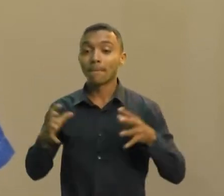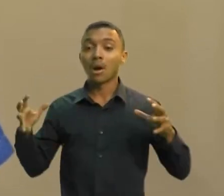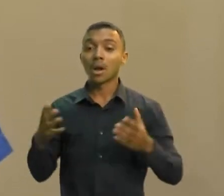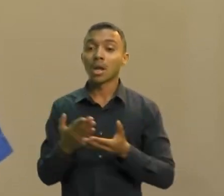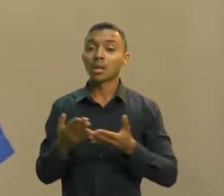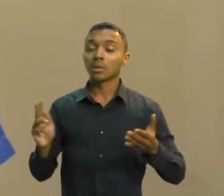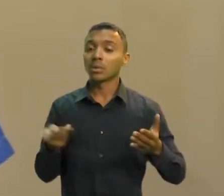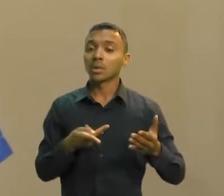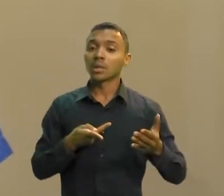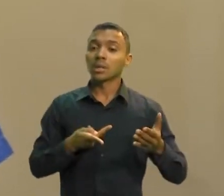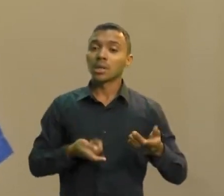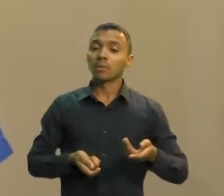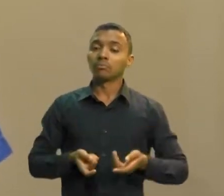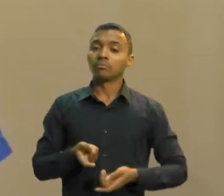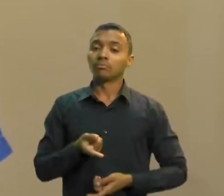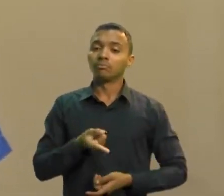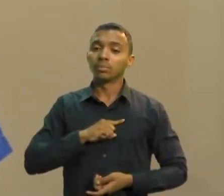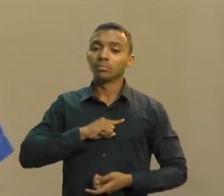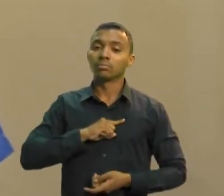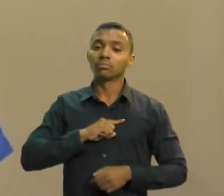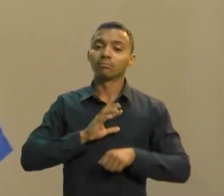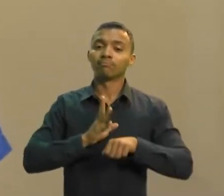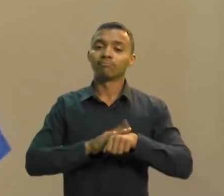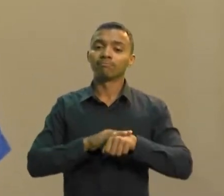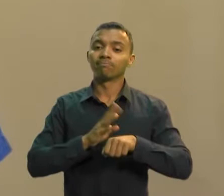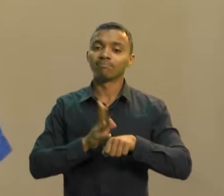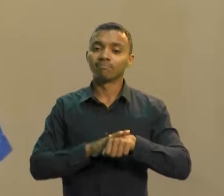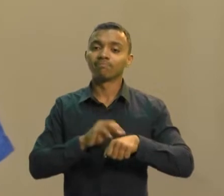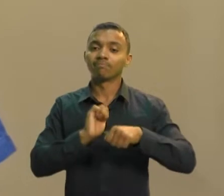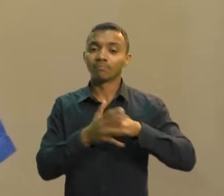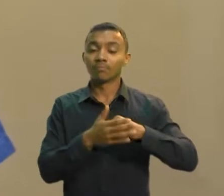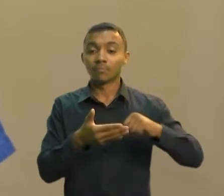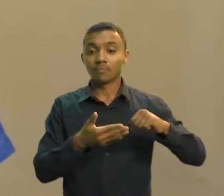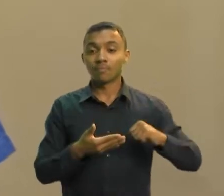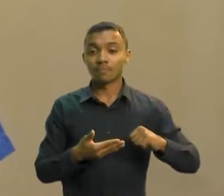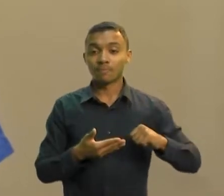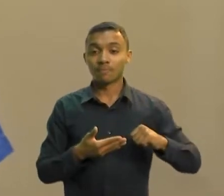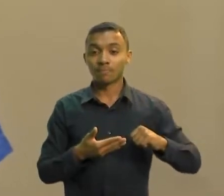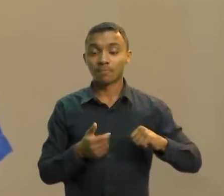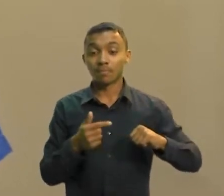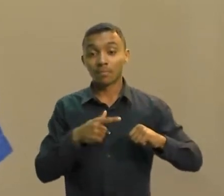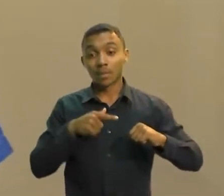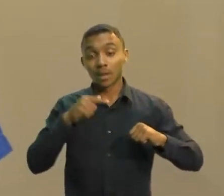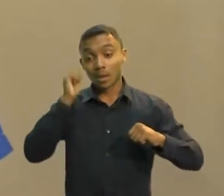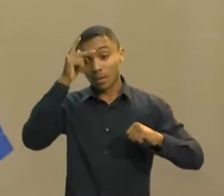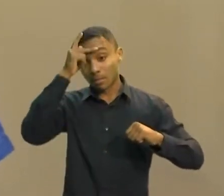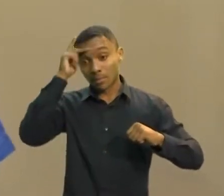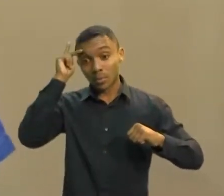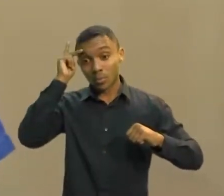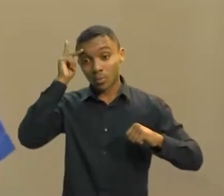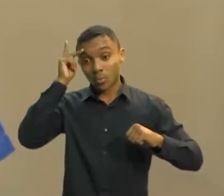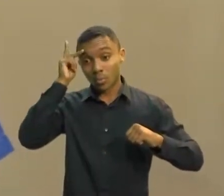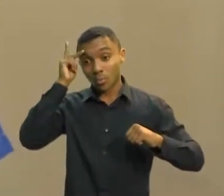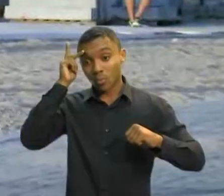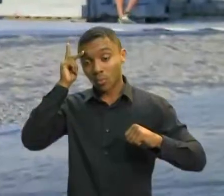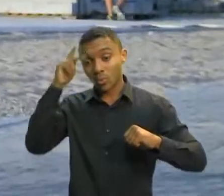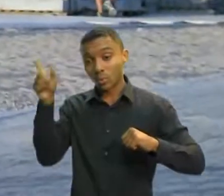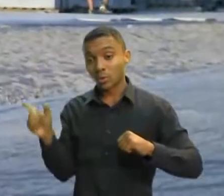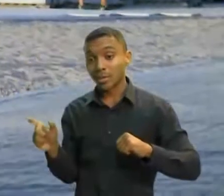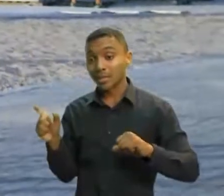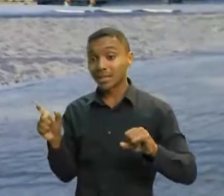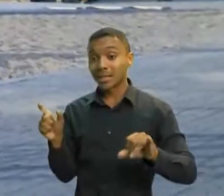adoecendo pela Covid-19, principalmente aqueles que tiverem a variante Ômicron, evidentemente.